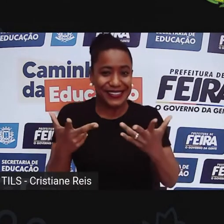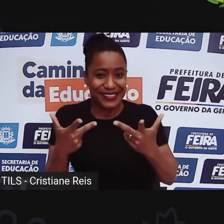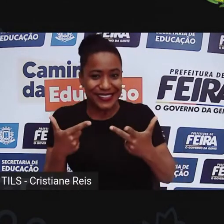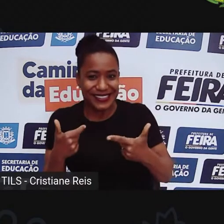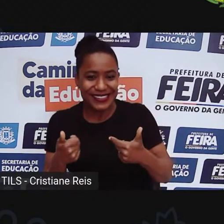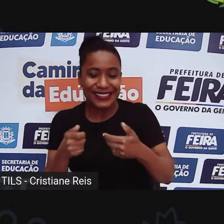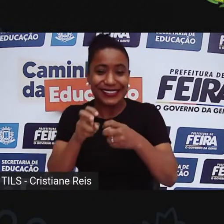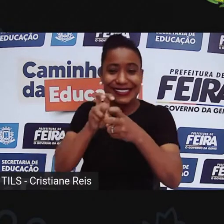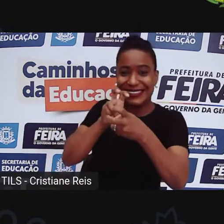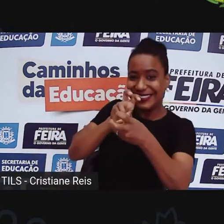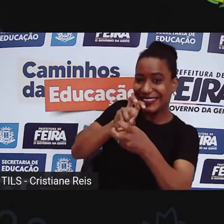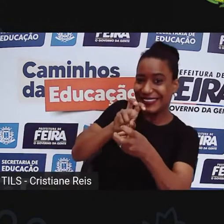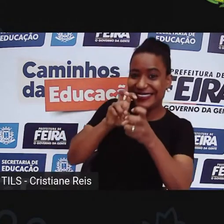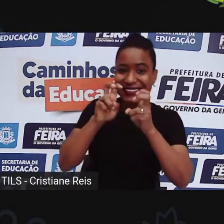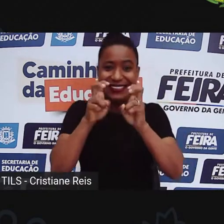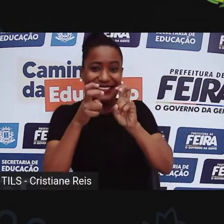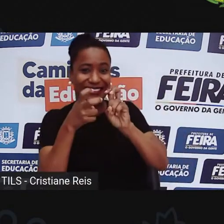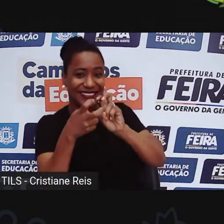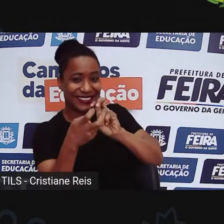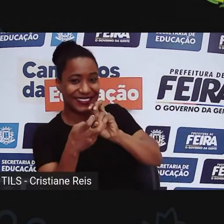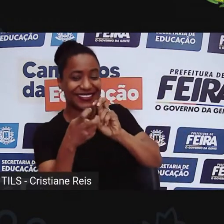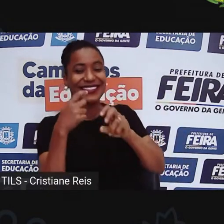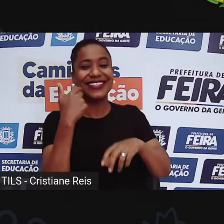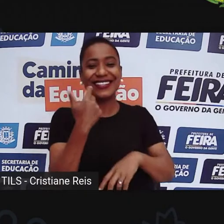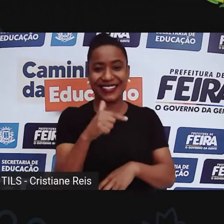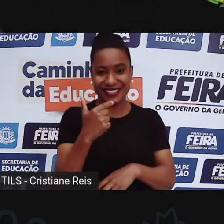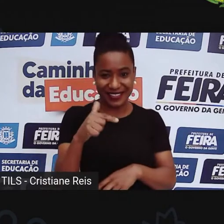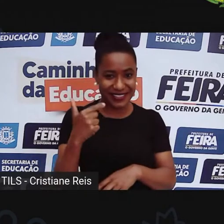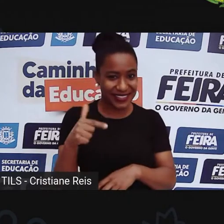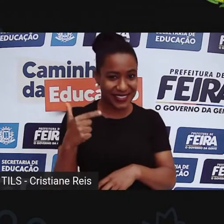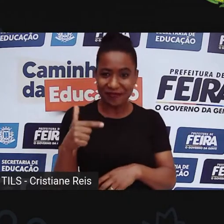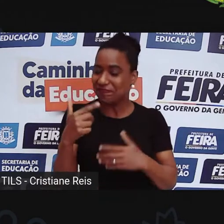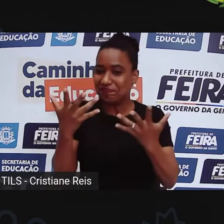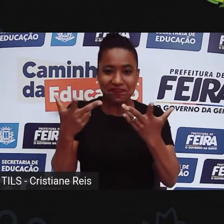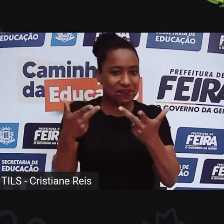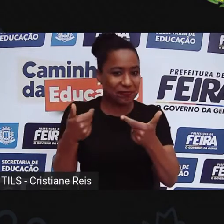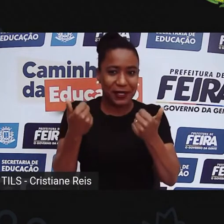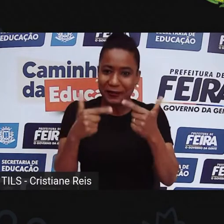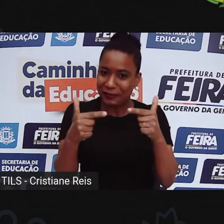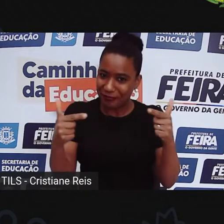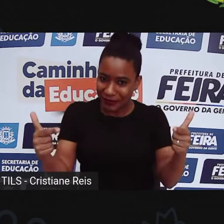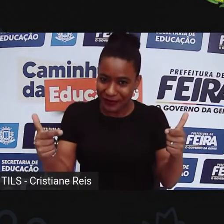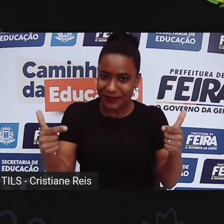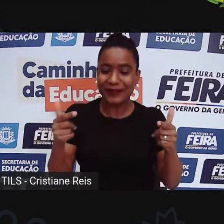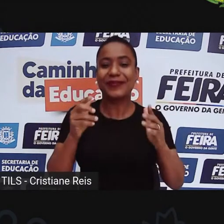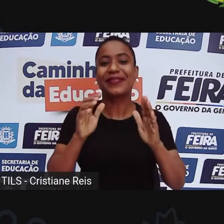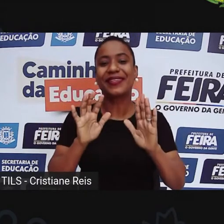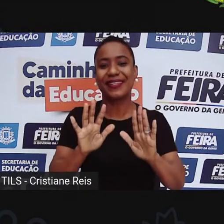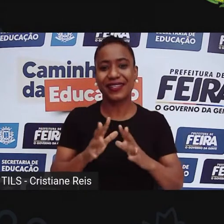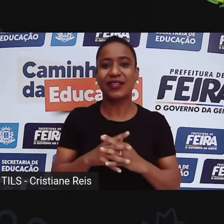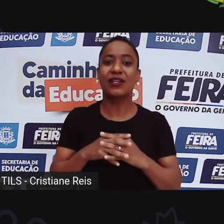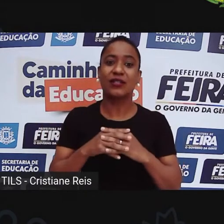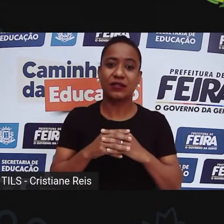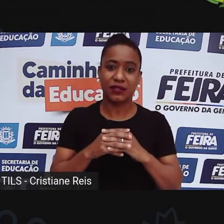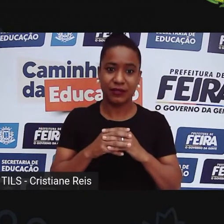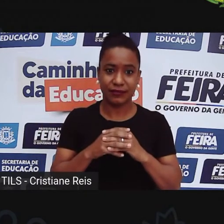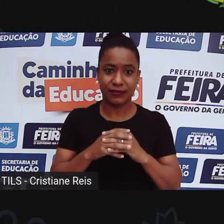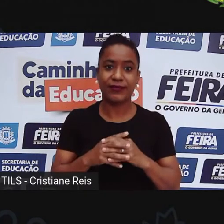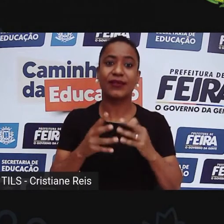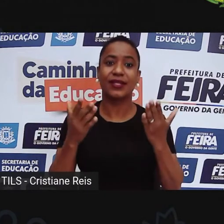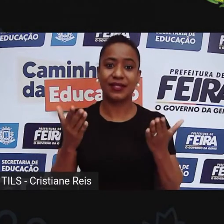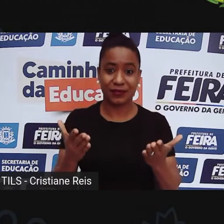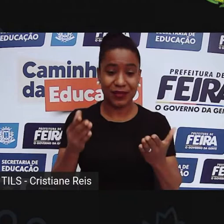dom, se é que a gente pode dizer assim, para a prática da capoeira, né? Eu considero uma das